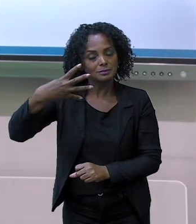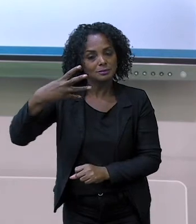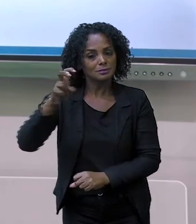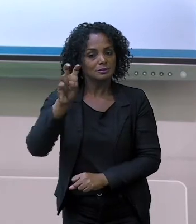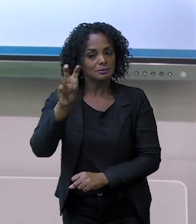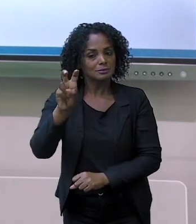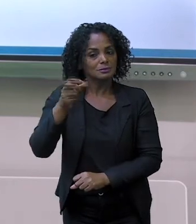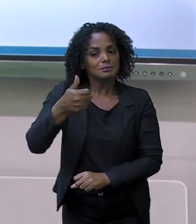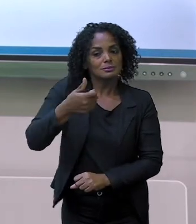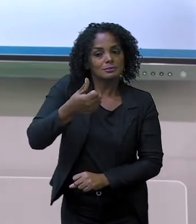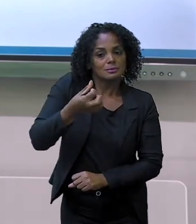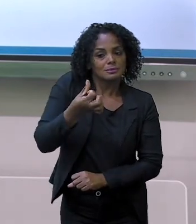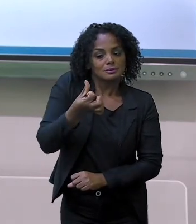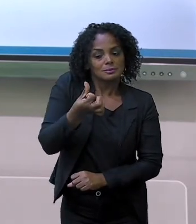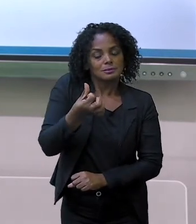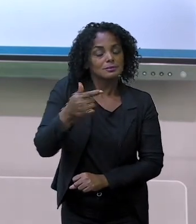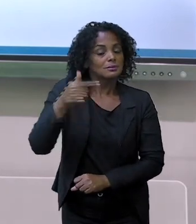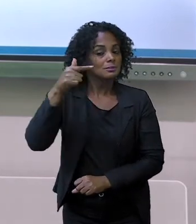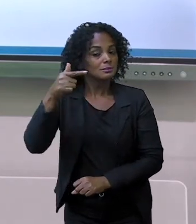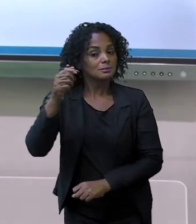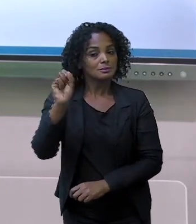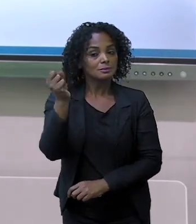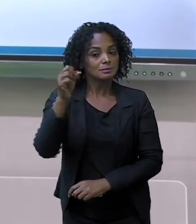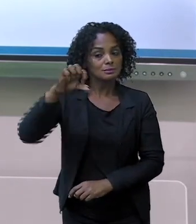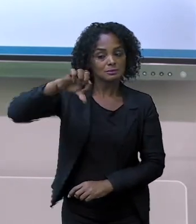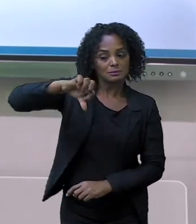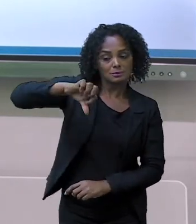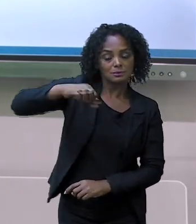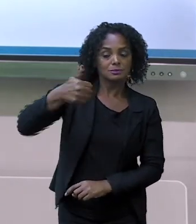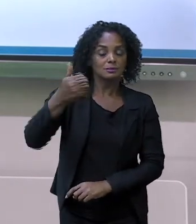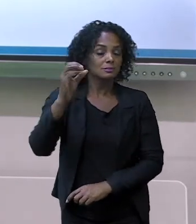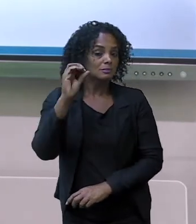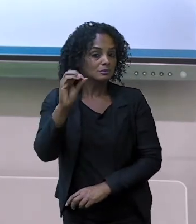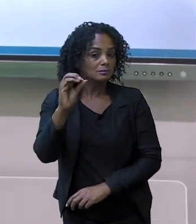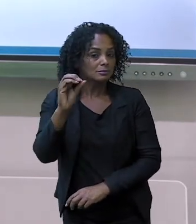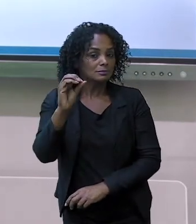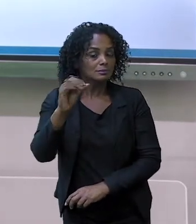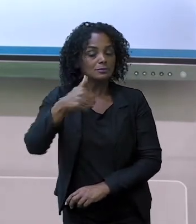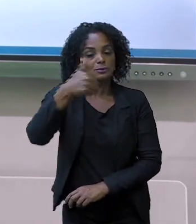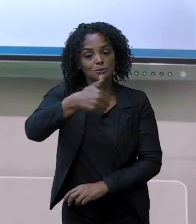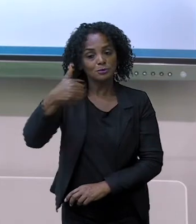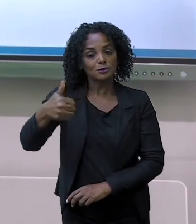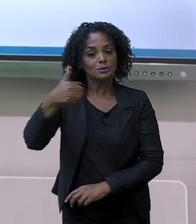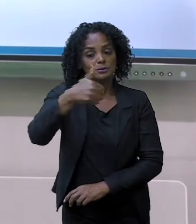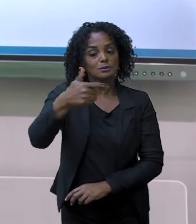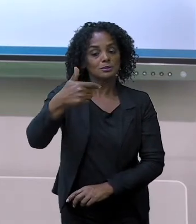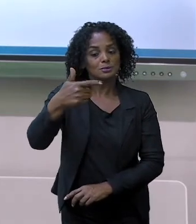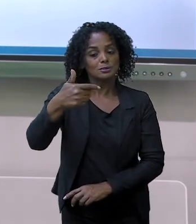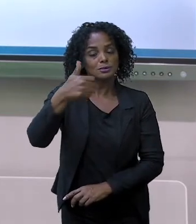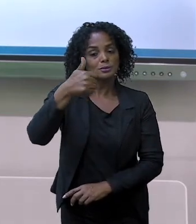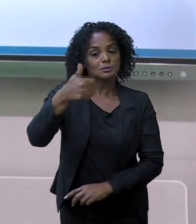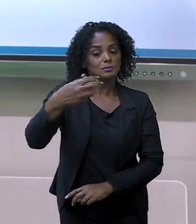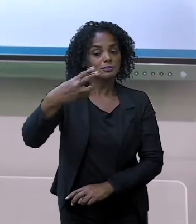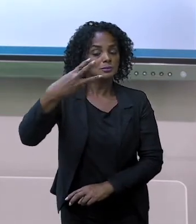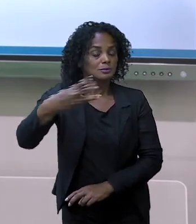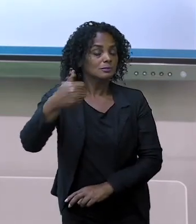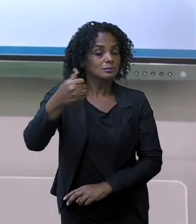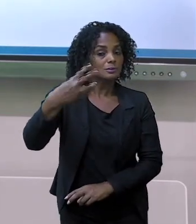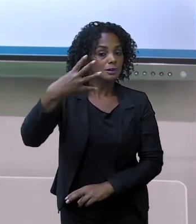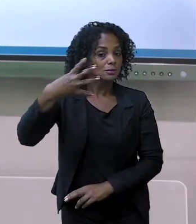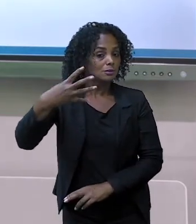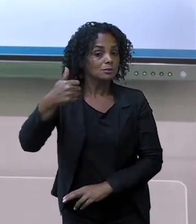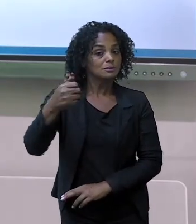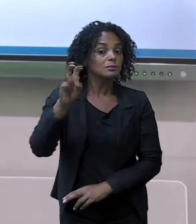quatro, cinco, seis, sete, oito, nove, dez. Dezenas, onze, doze, treze, quatorze, quinze.